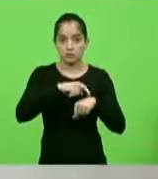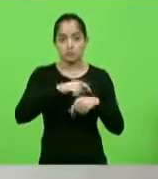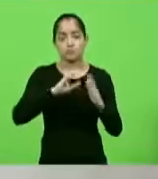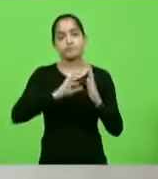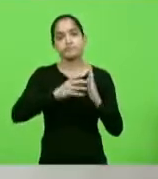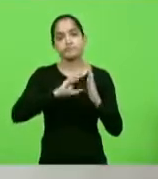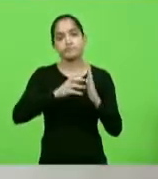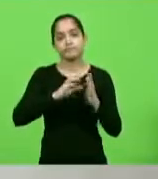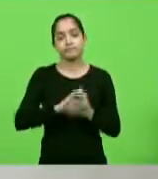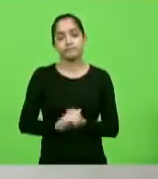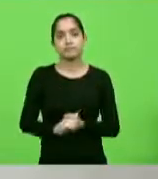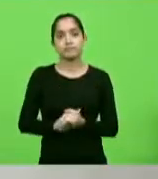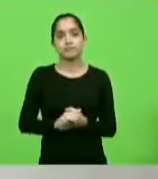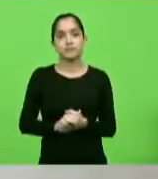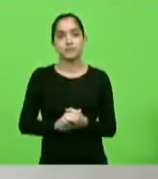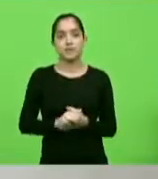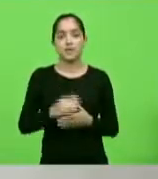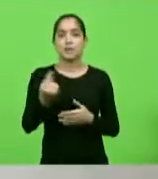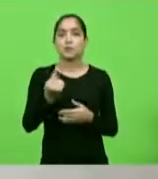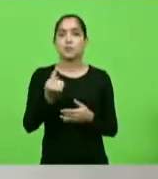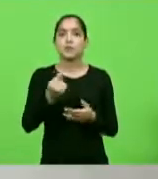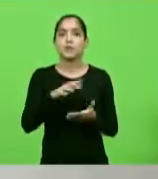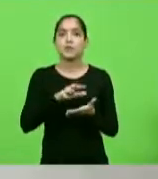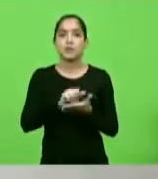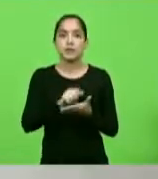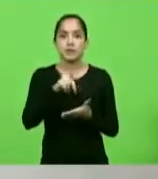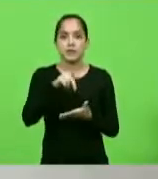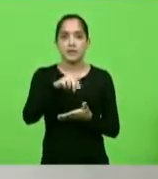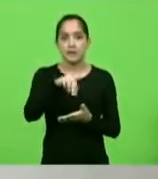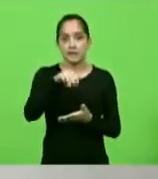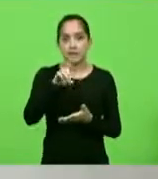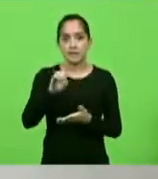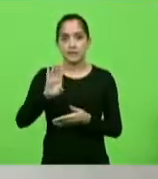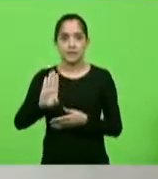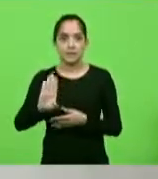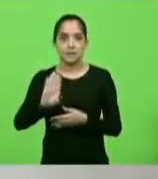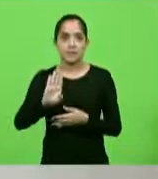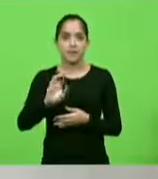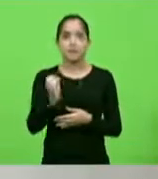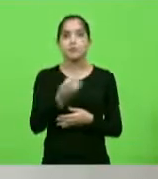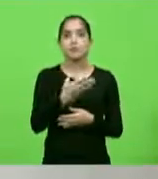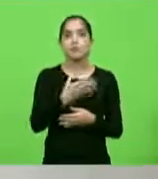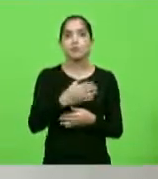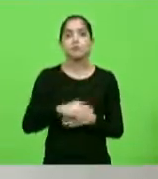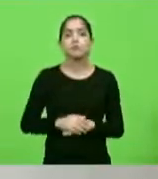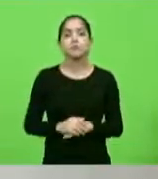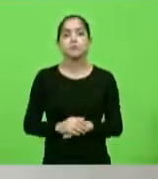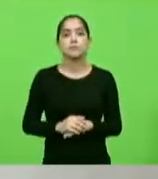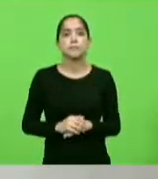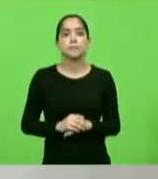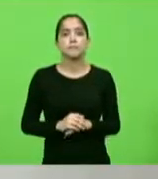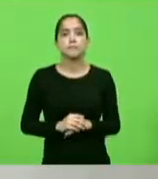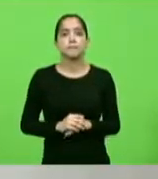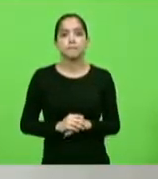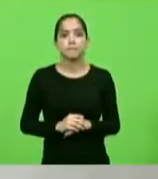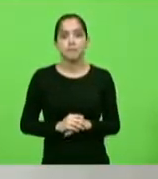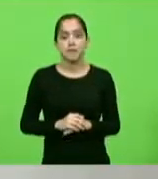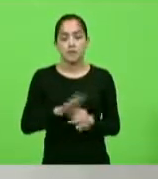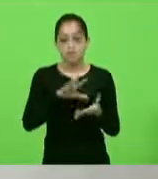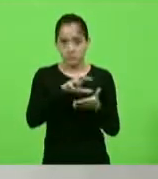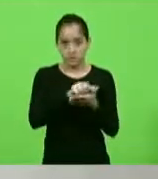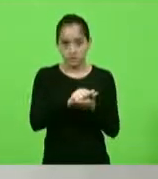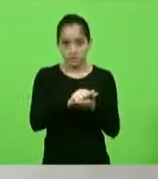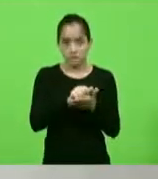a partidos políticos. Primeiro bloco, MDB, Partido Novo, por 15 minutos. Alguém